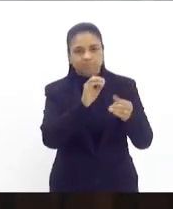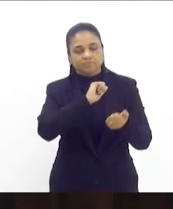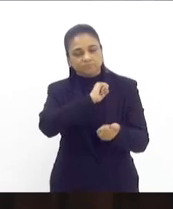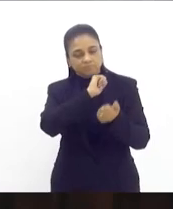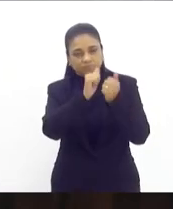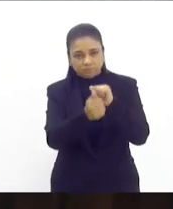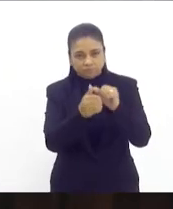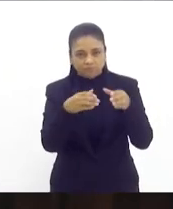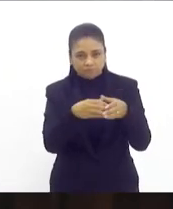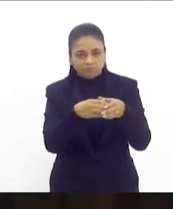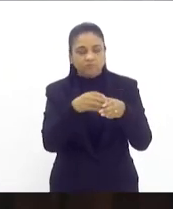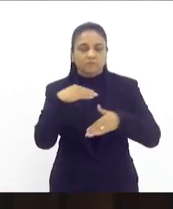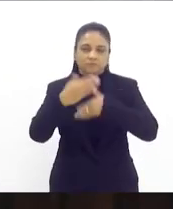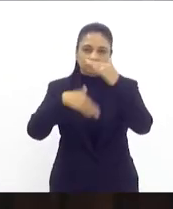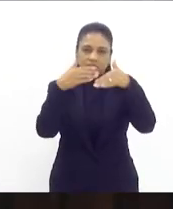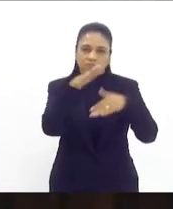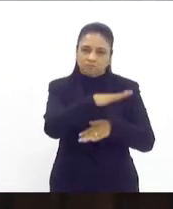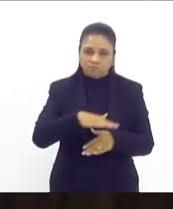Desenvolvimento Regional.